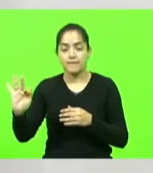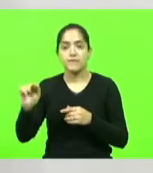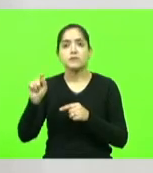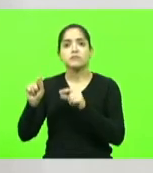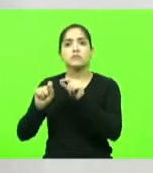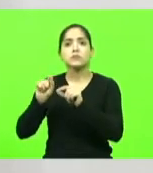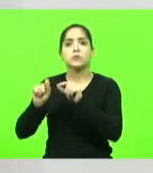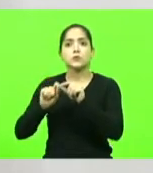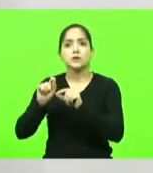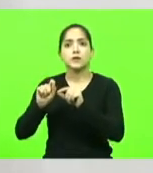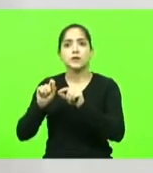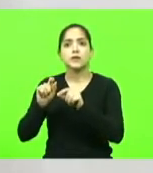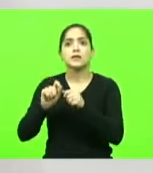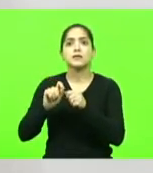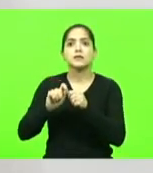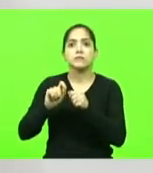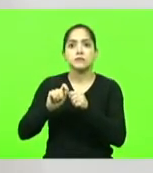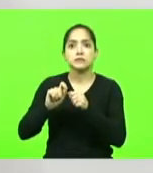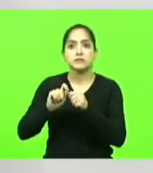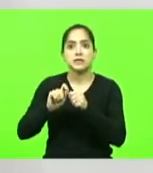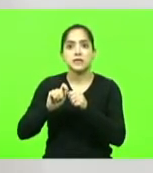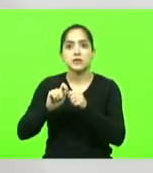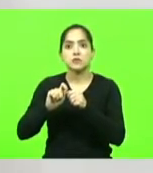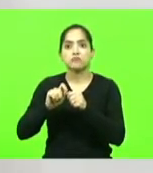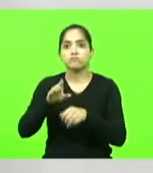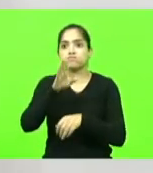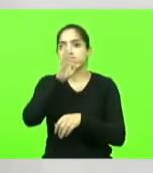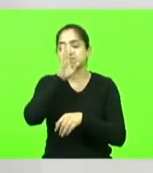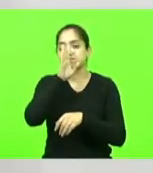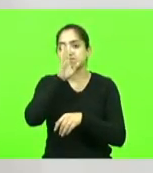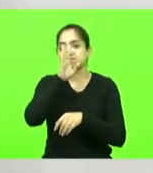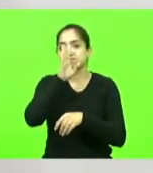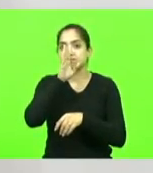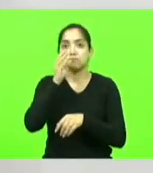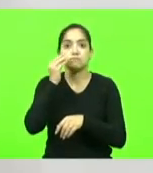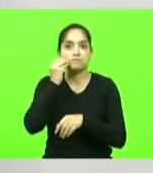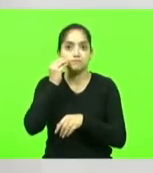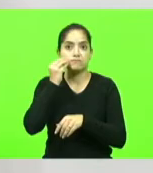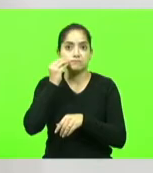tentando calar o povo.